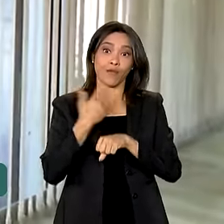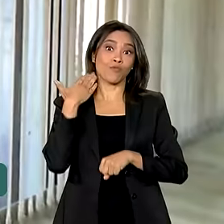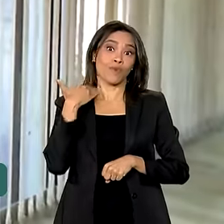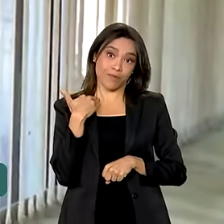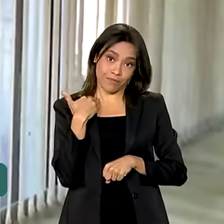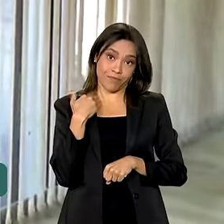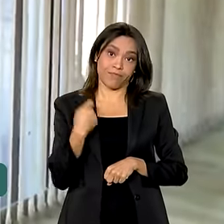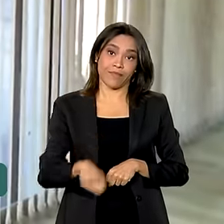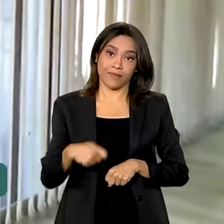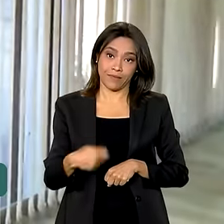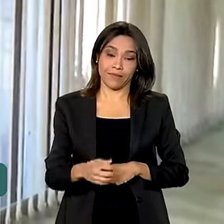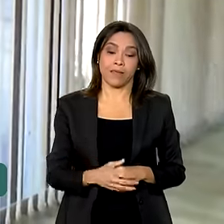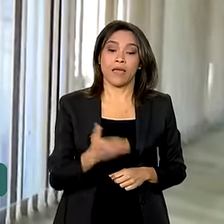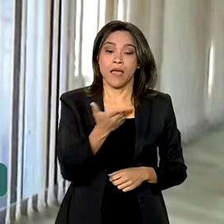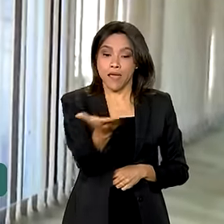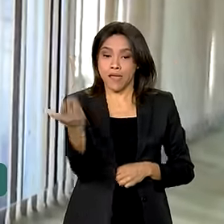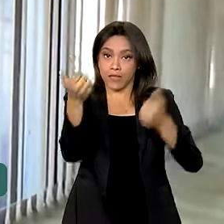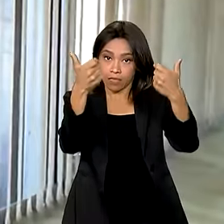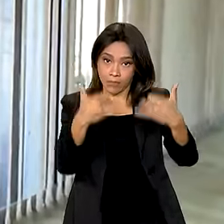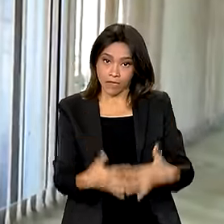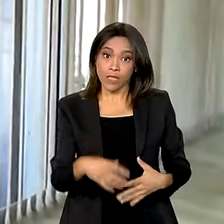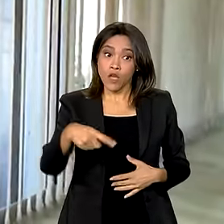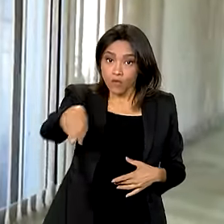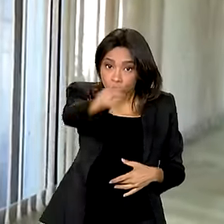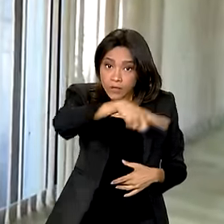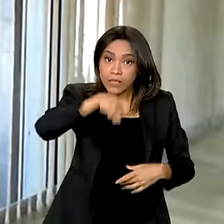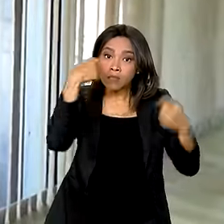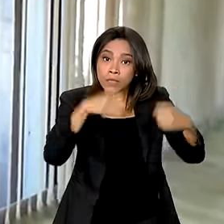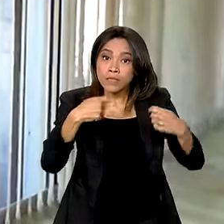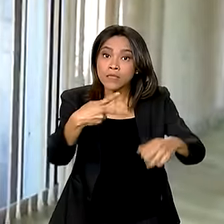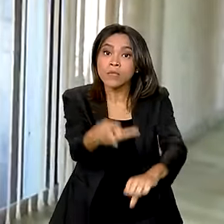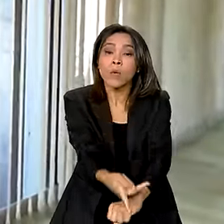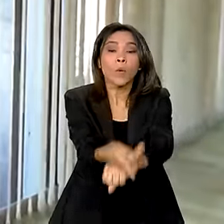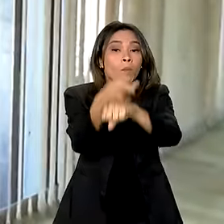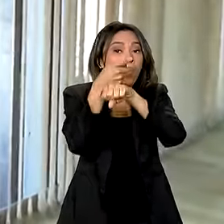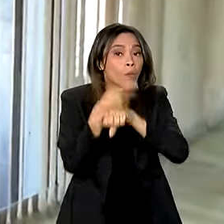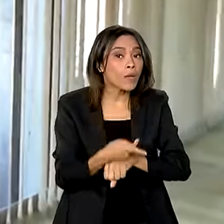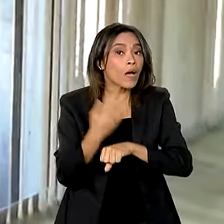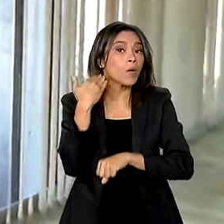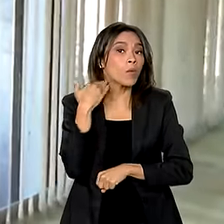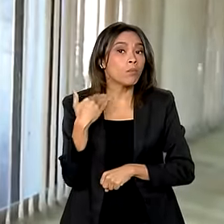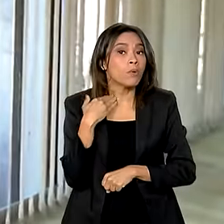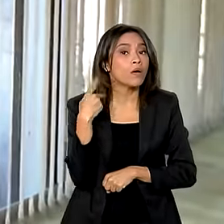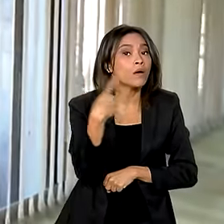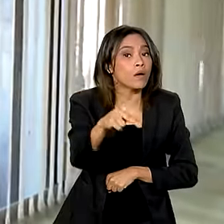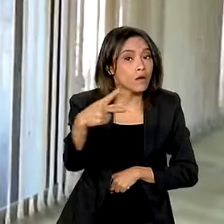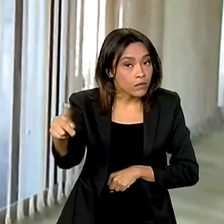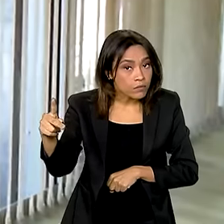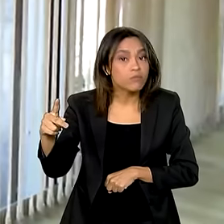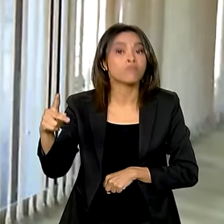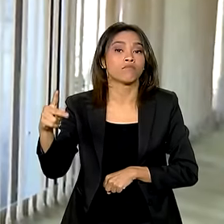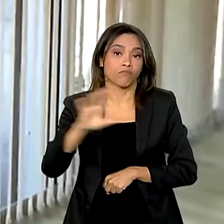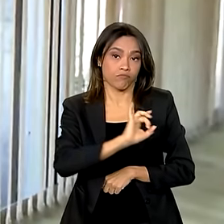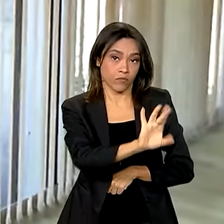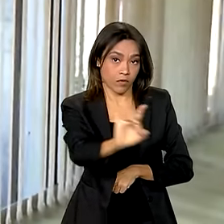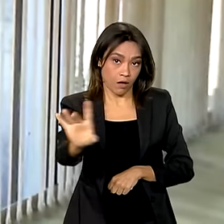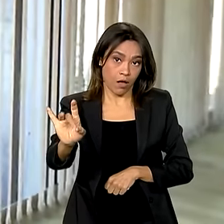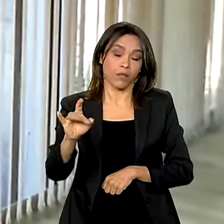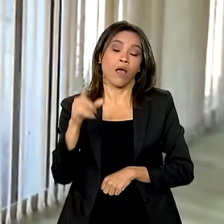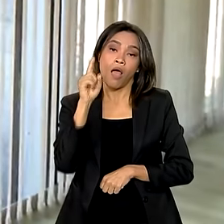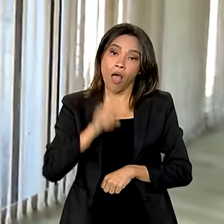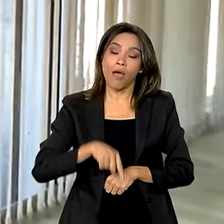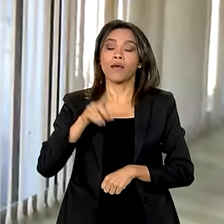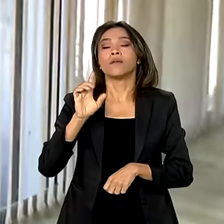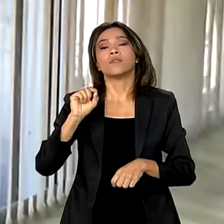consumidores precisam é acessar os canais de comunicação da sua instituição financeira. Então, essas medidas